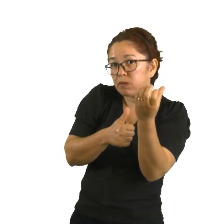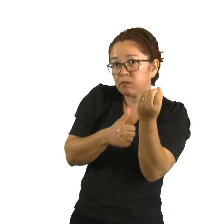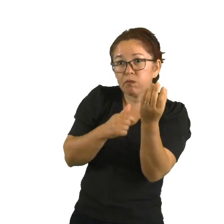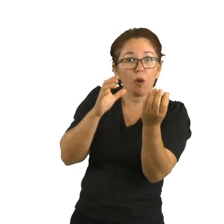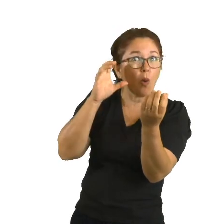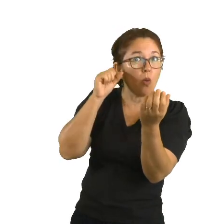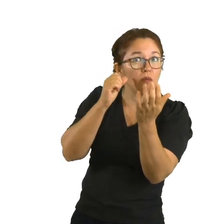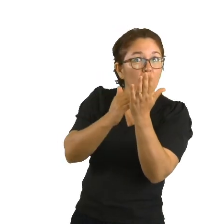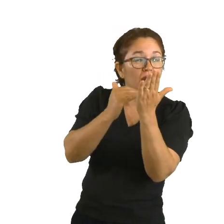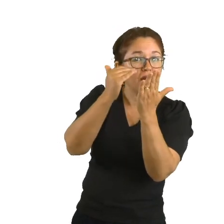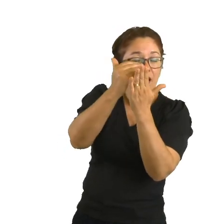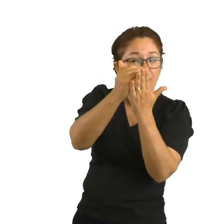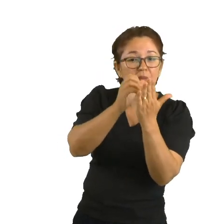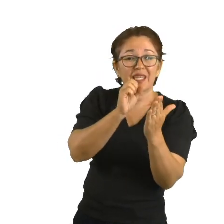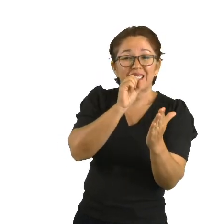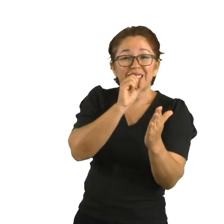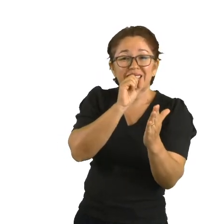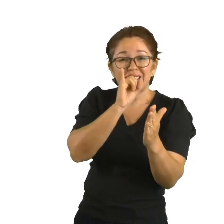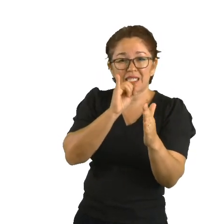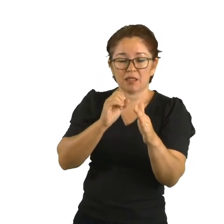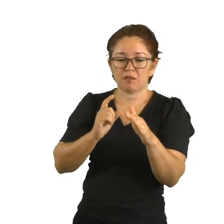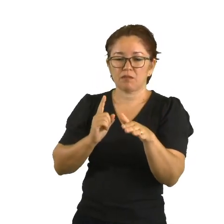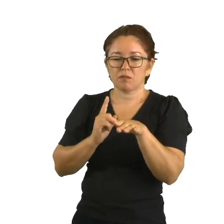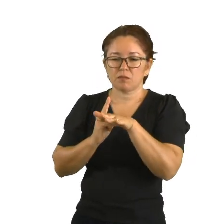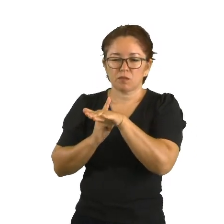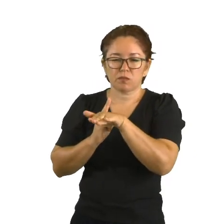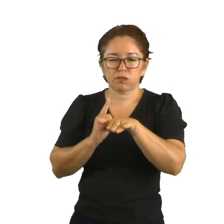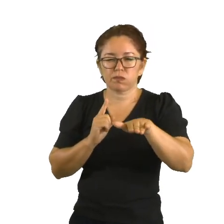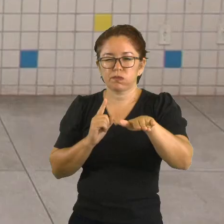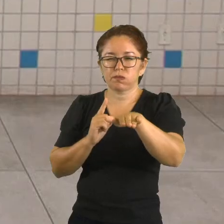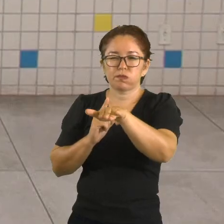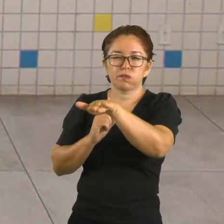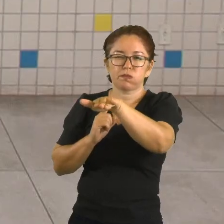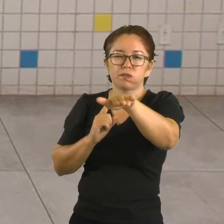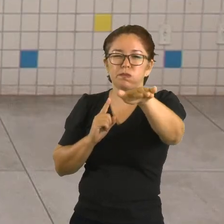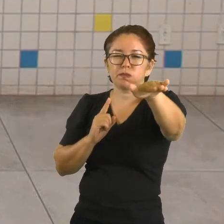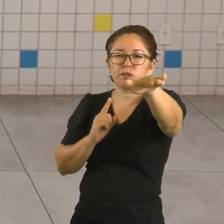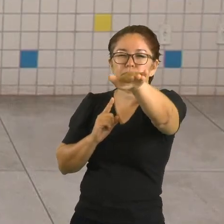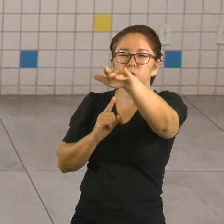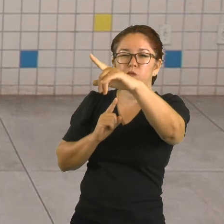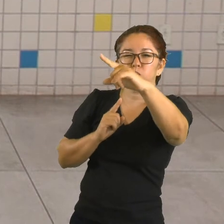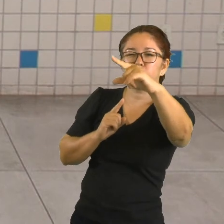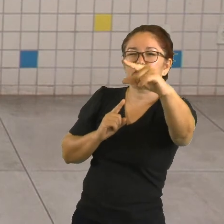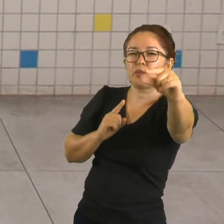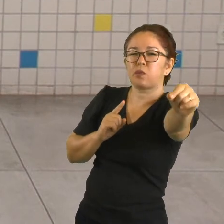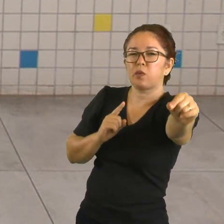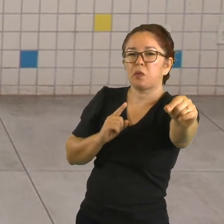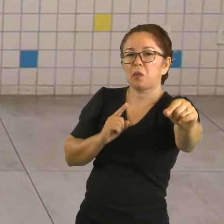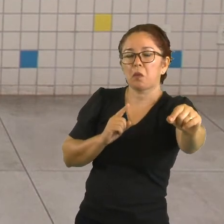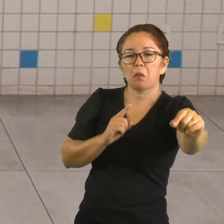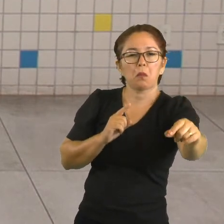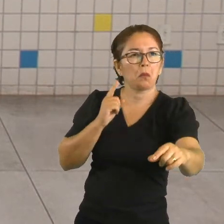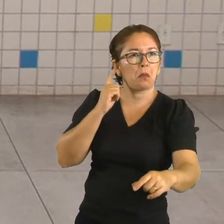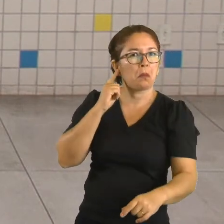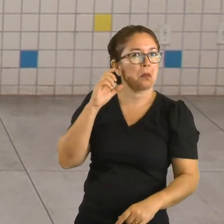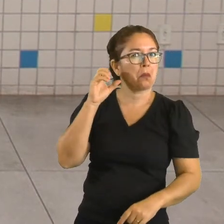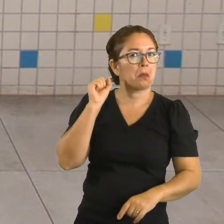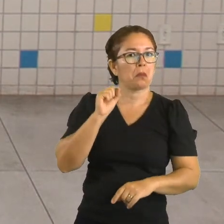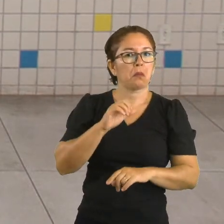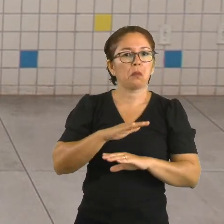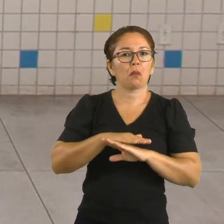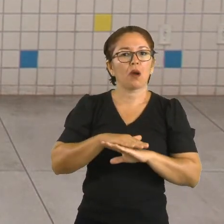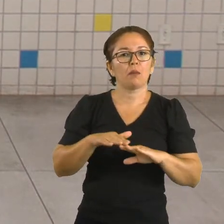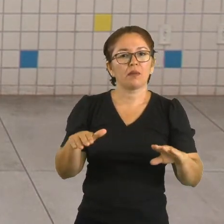perto, ele se torna mais agudo e quanto mais distante, ele se torna mais grave. A poluição